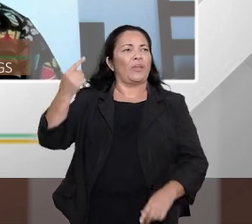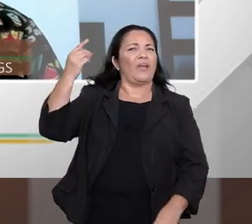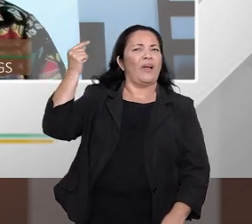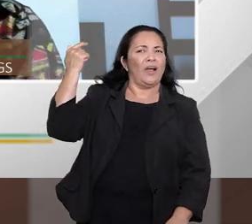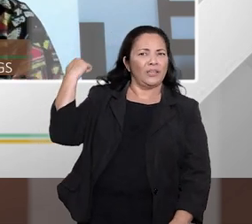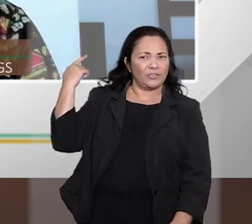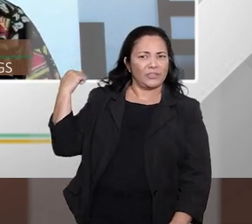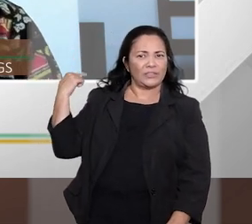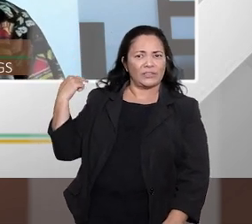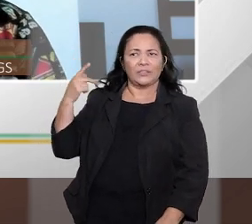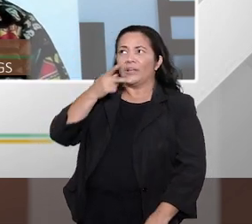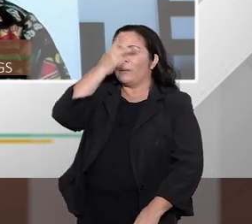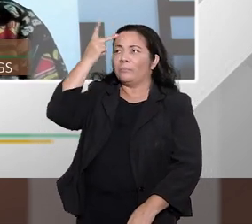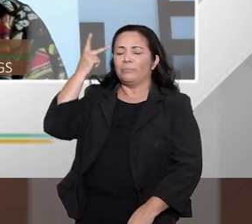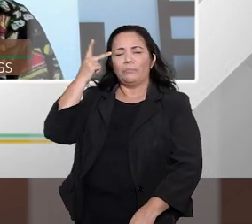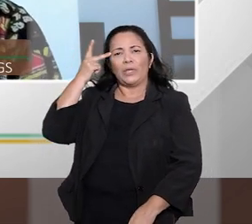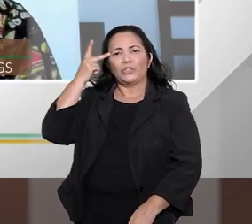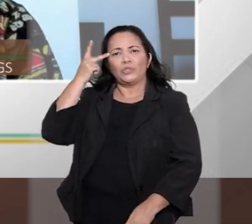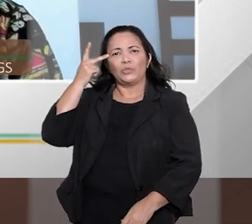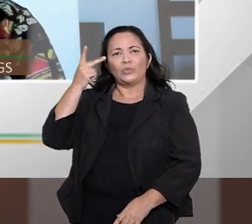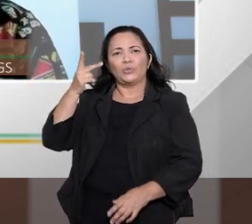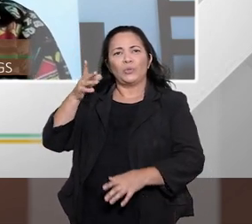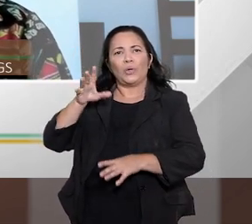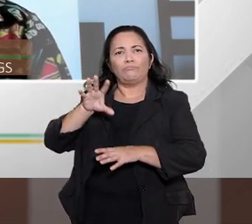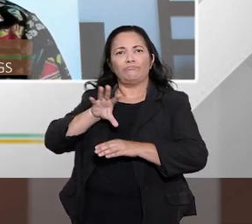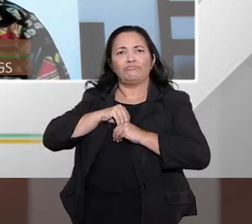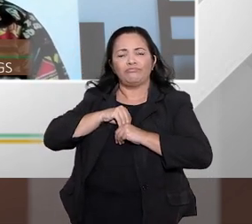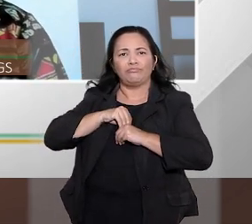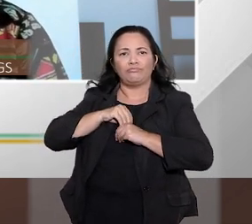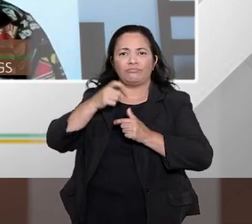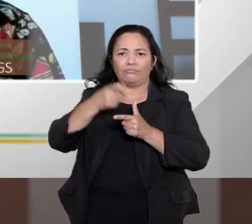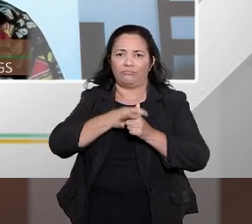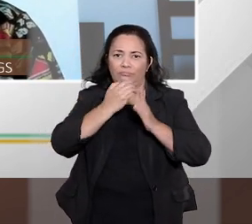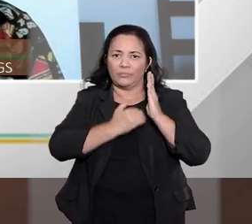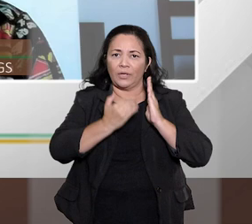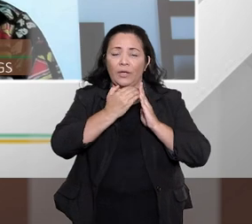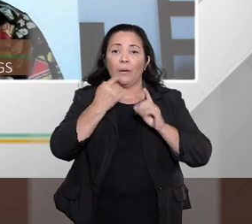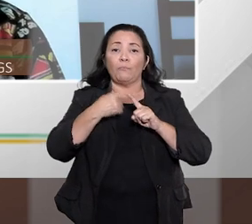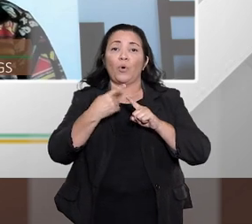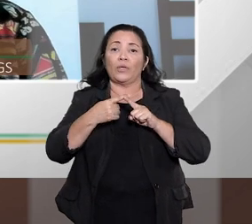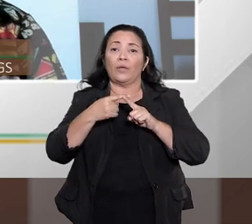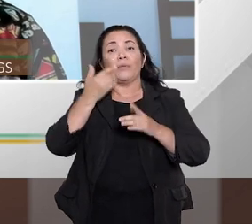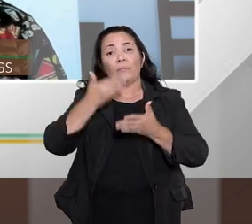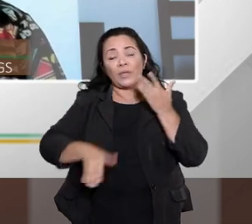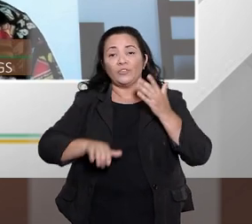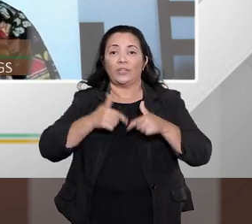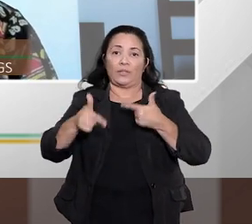desemprego que era bem mais alto impossibilidade realmente